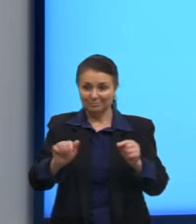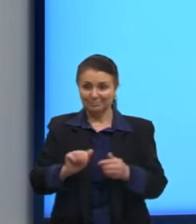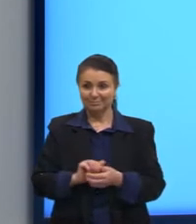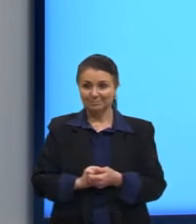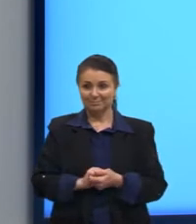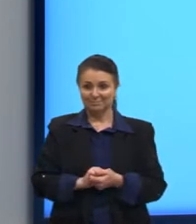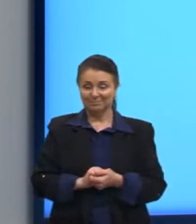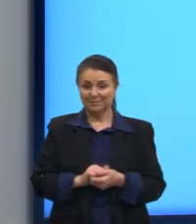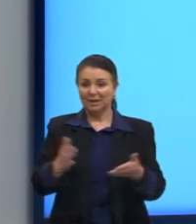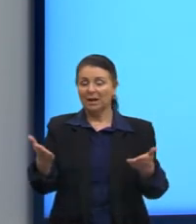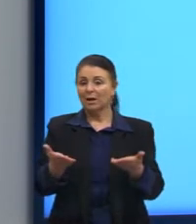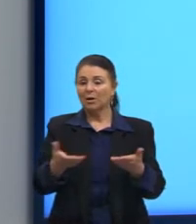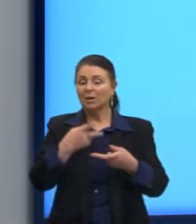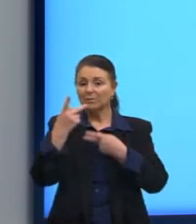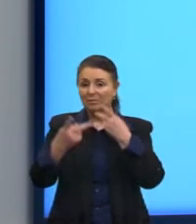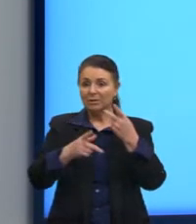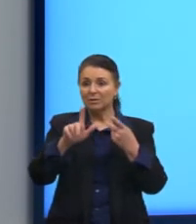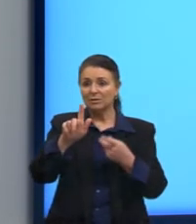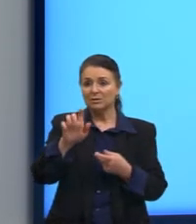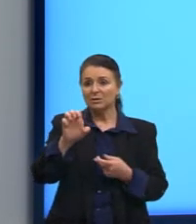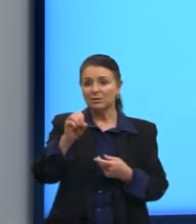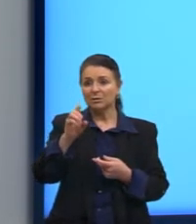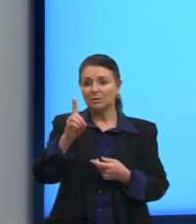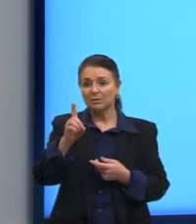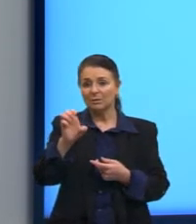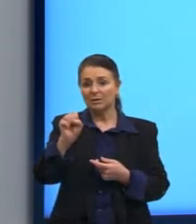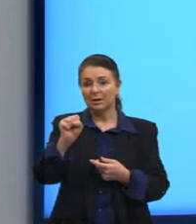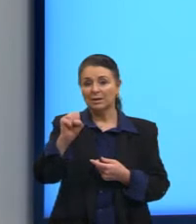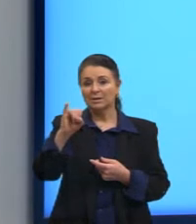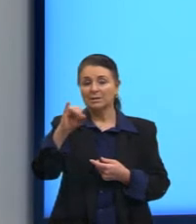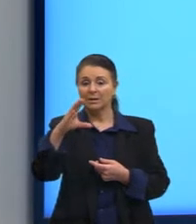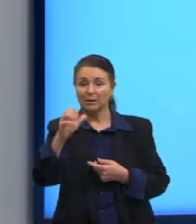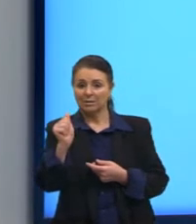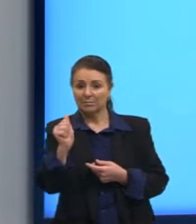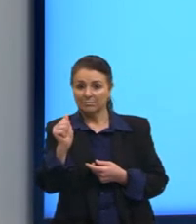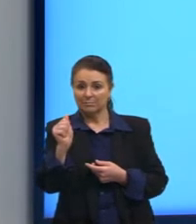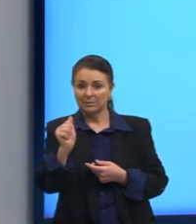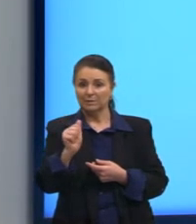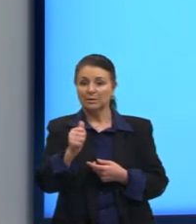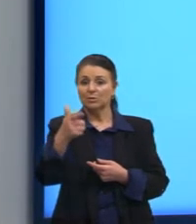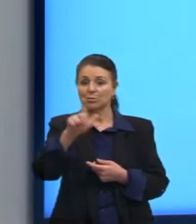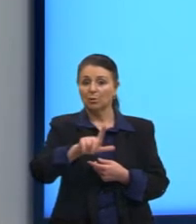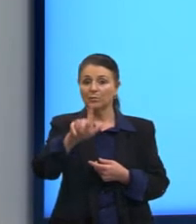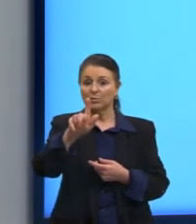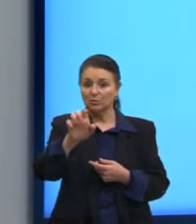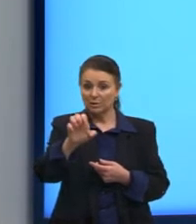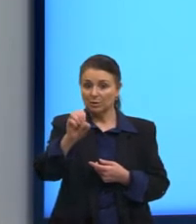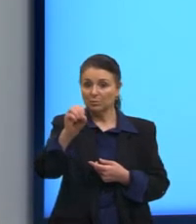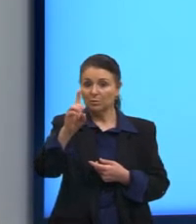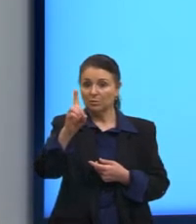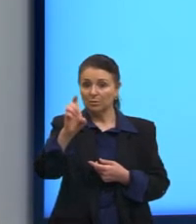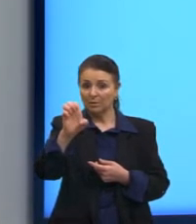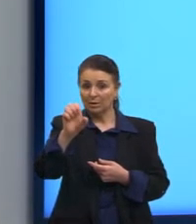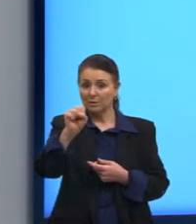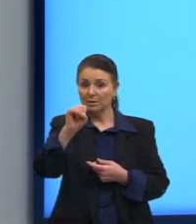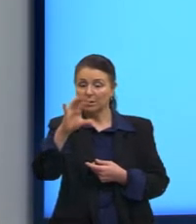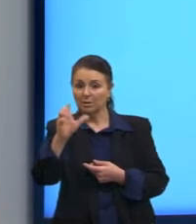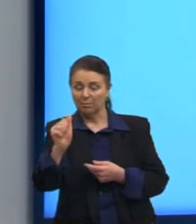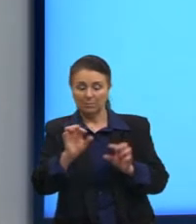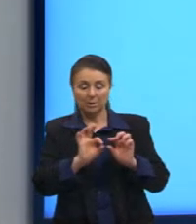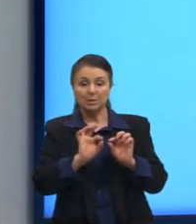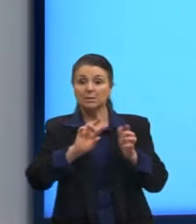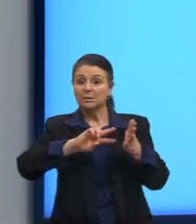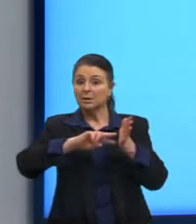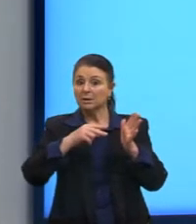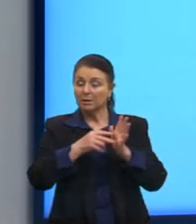E aqui a gente fala, então, na geodésica, né? A geodésica, ela consiste na distância ou